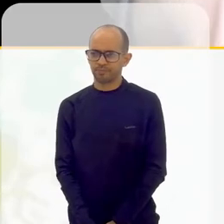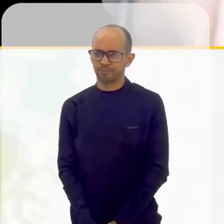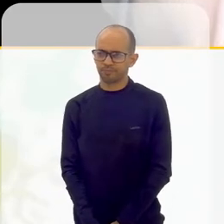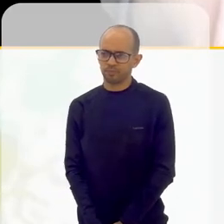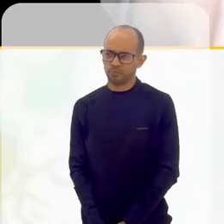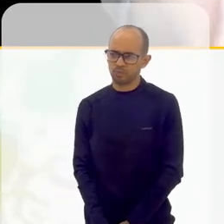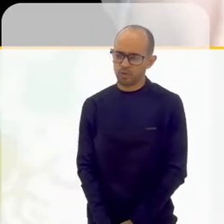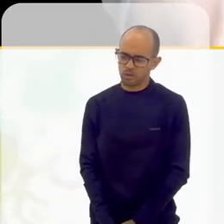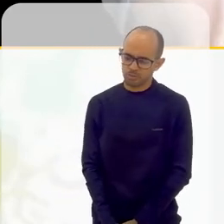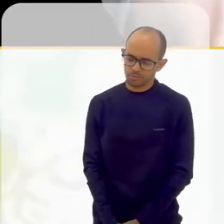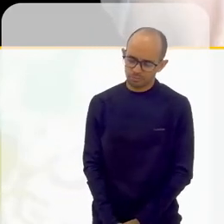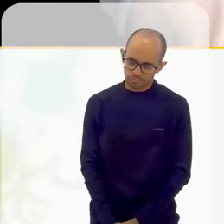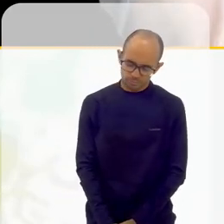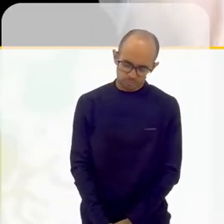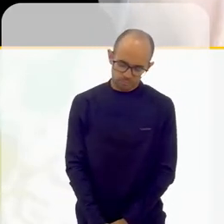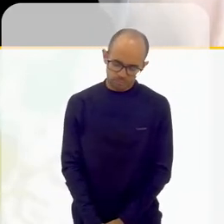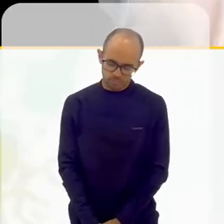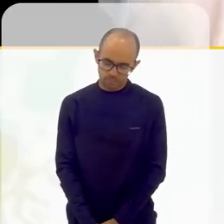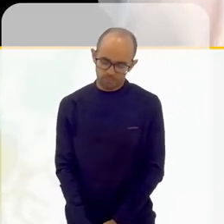Acho que